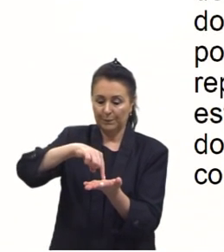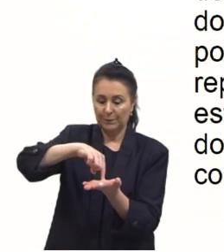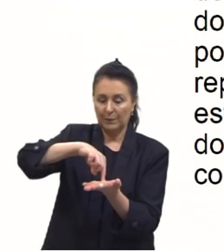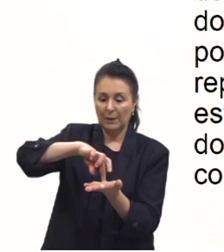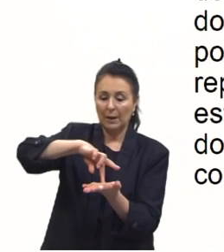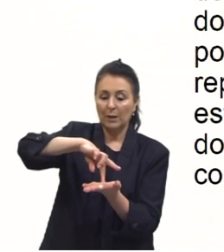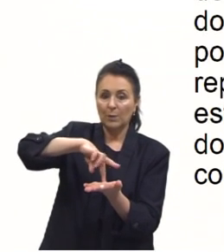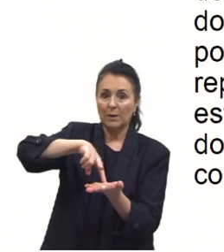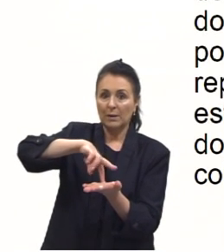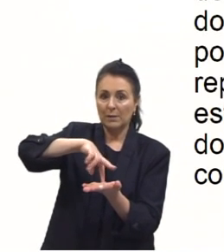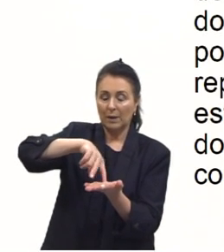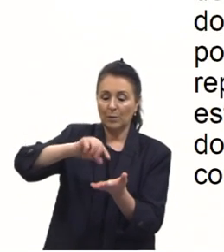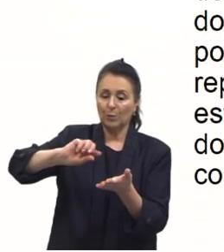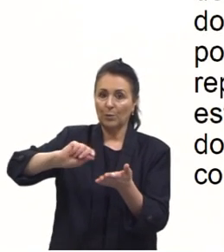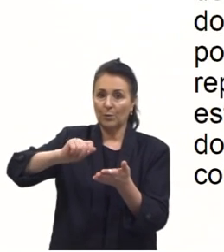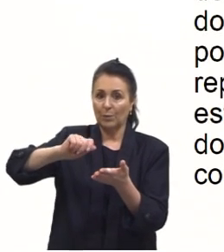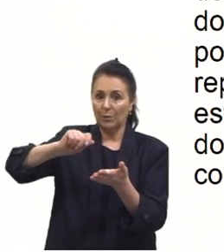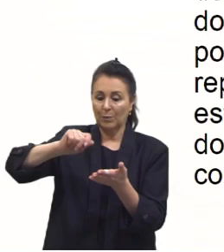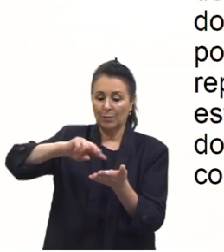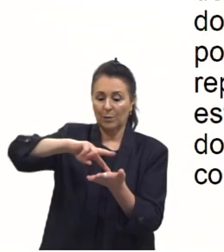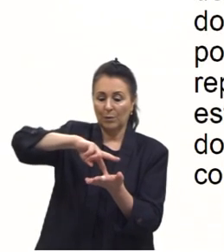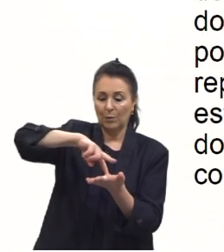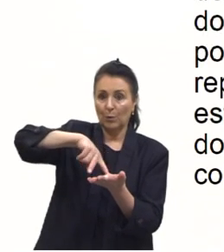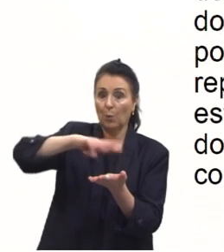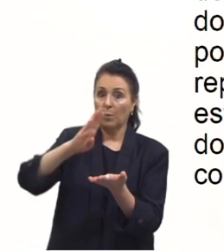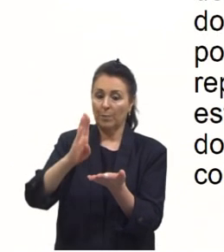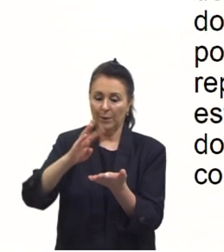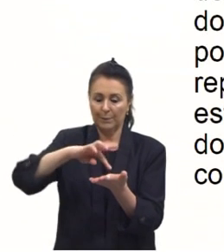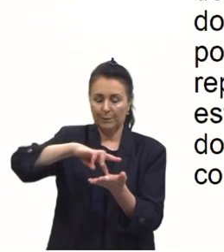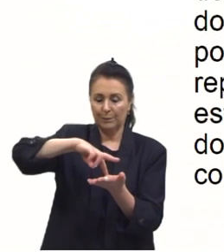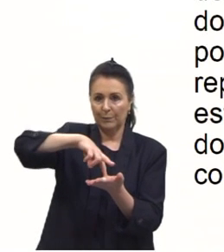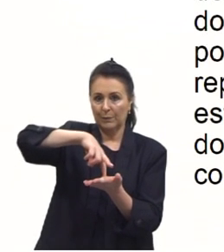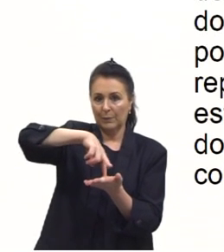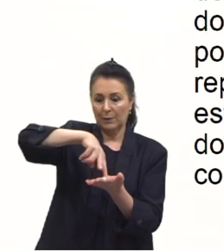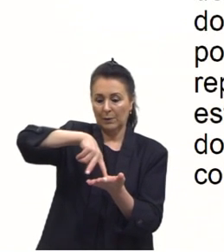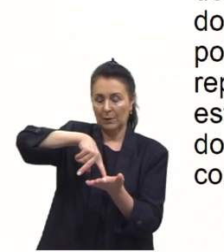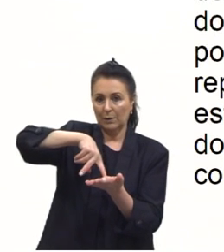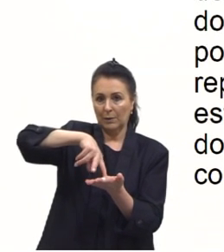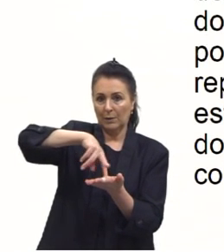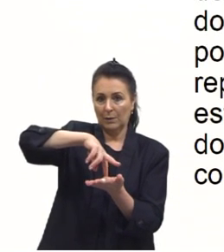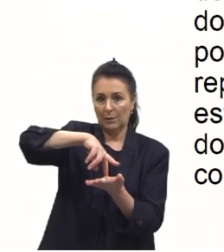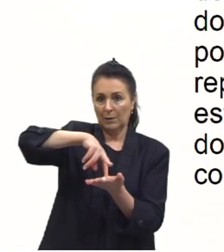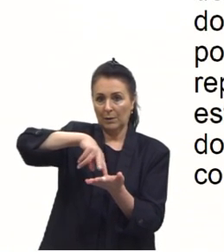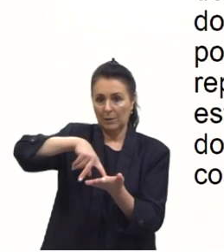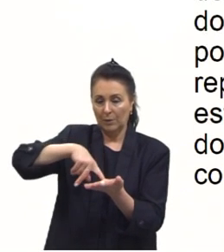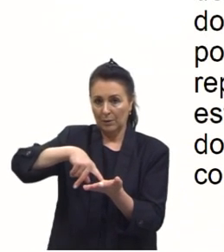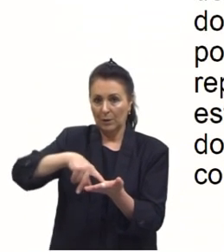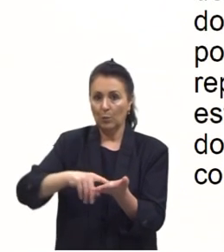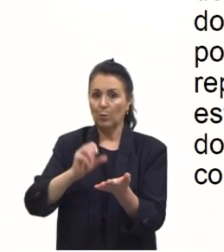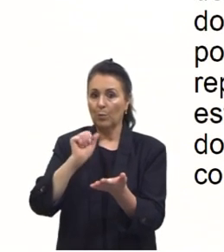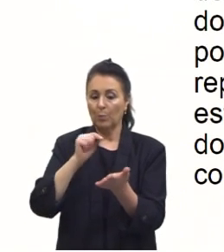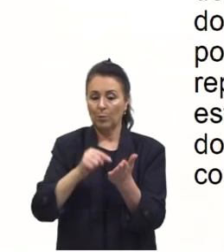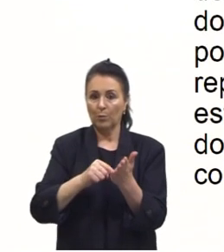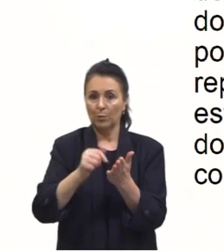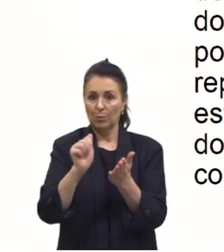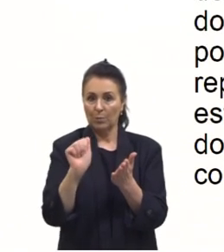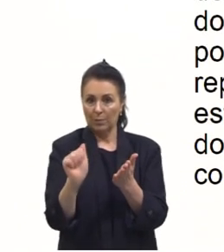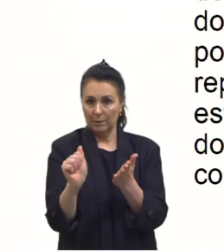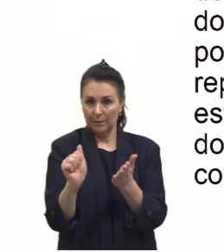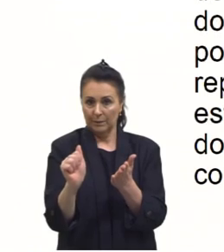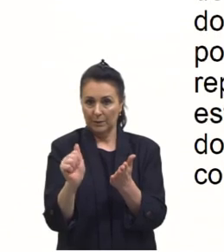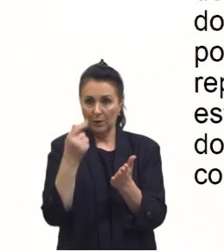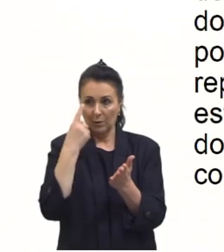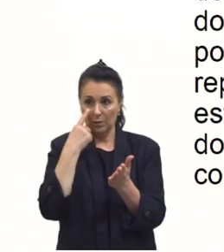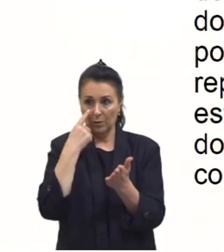do grafite está representada pelo ponto B e a cabeça do compasso está representada pelo ponto A conforme nós